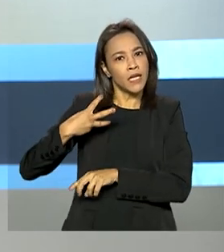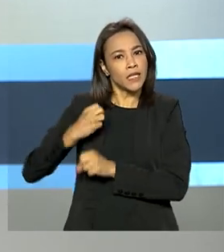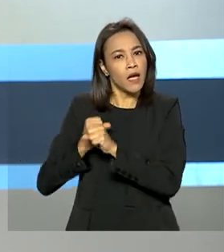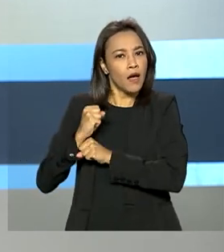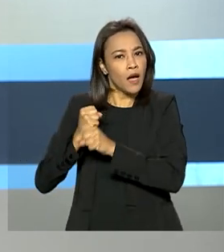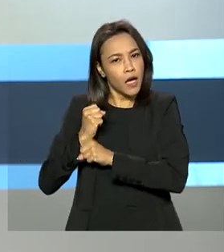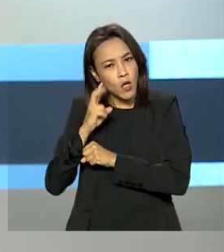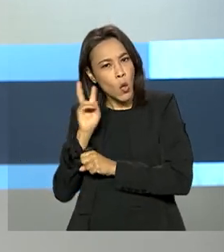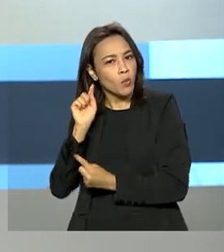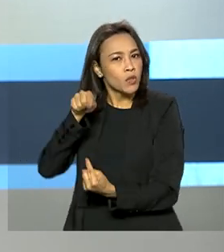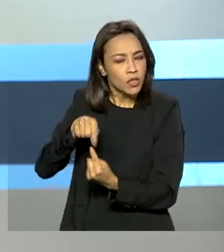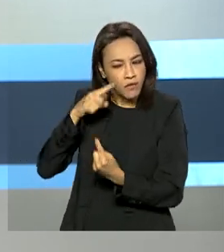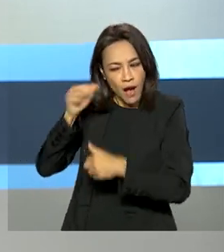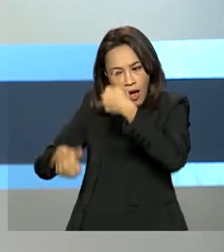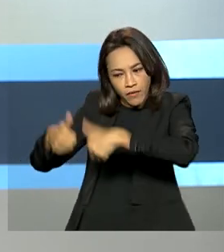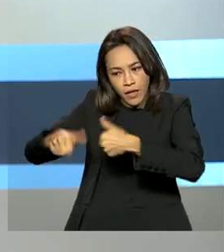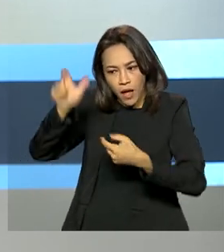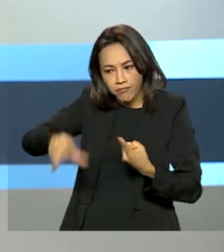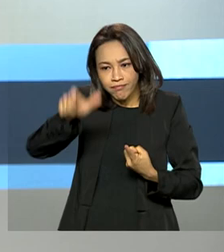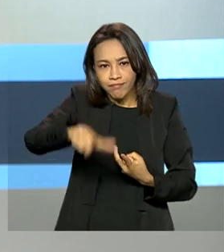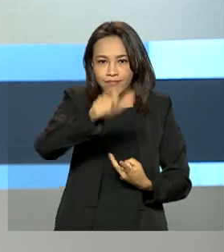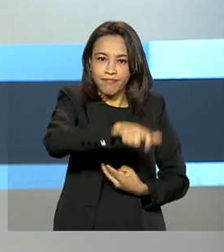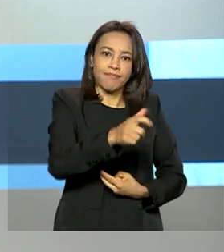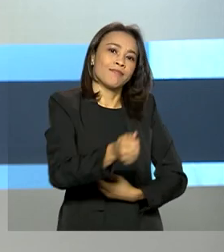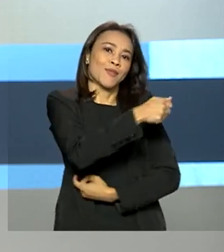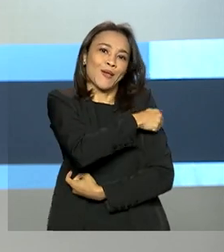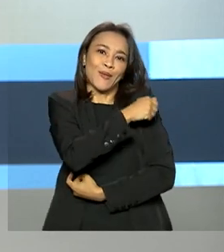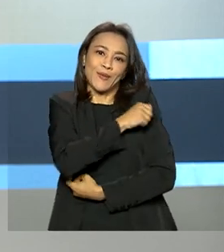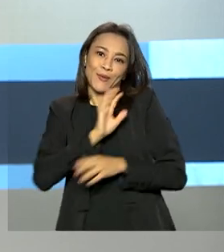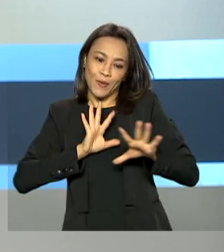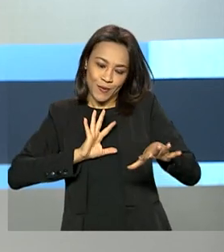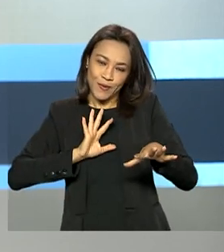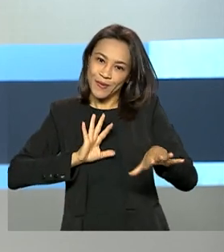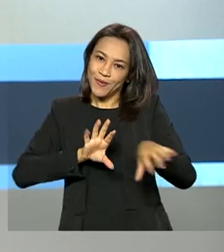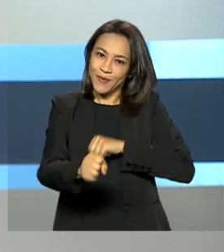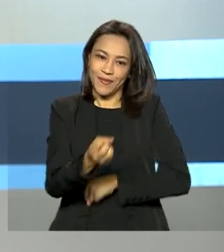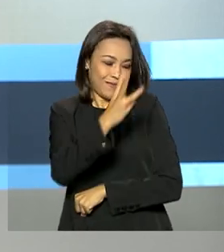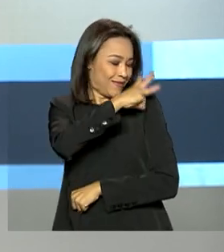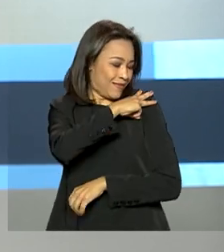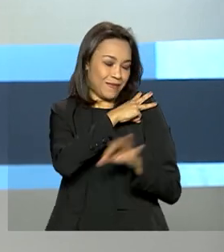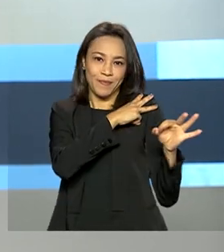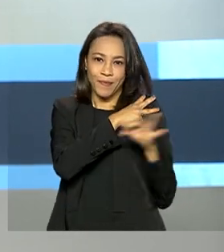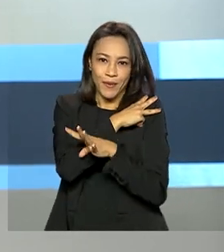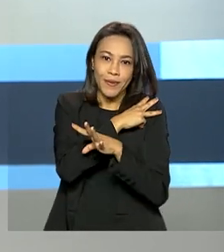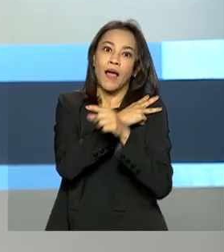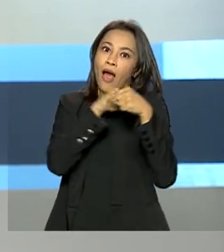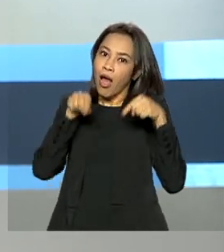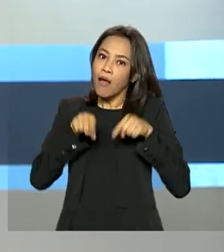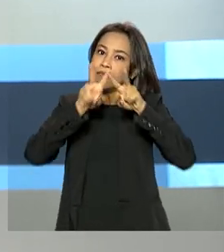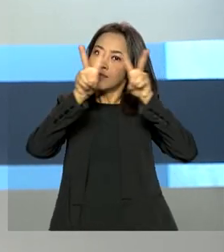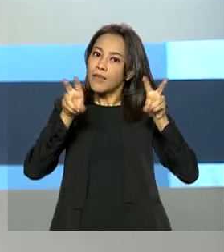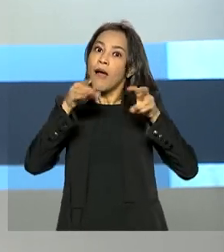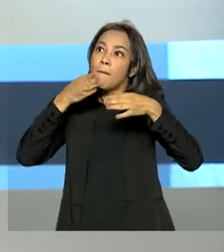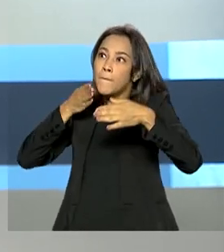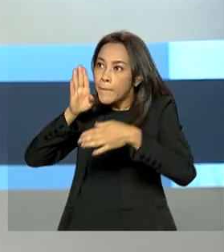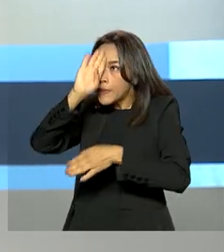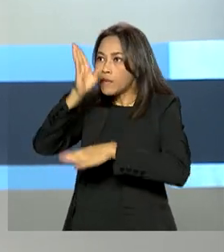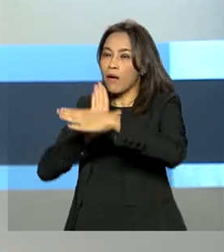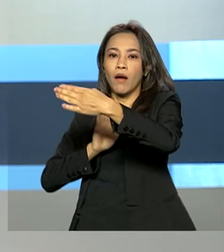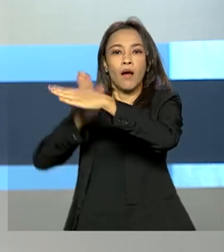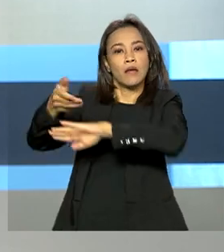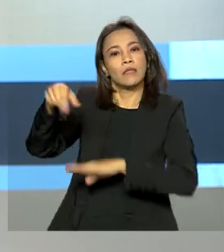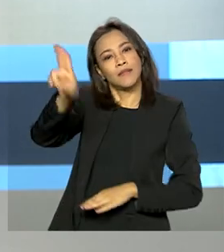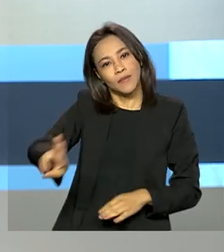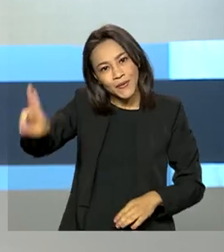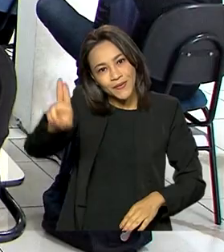avaliar o desempenho do estudante no fim da educação básica. Com o tempo, tornou-se uma das principais portas de entrada para o